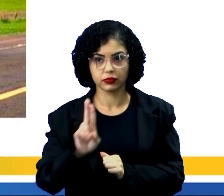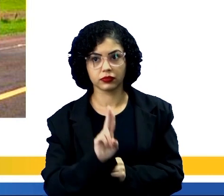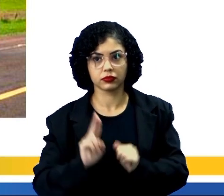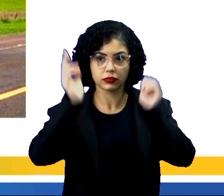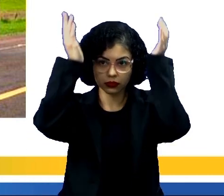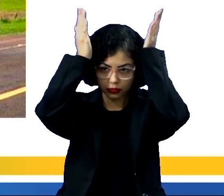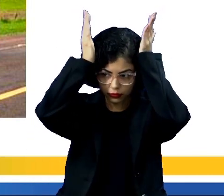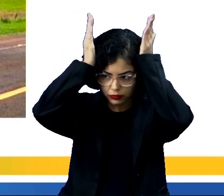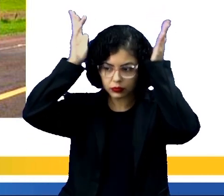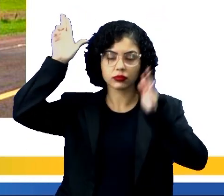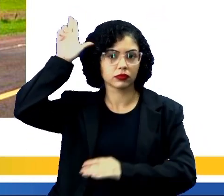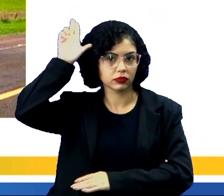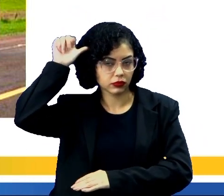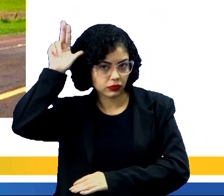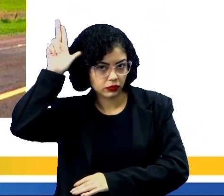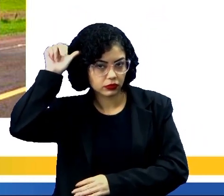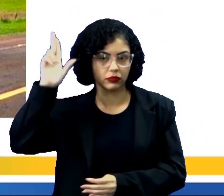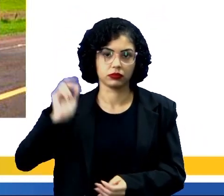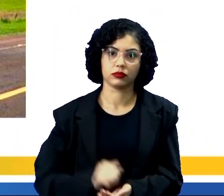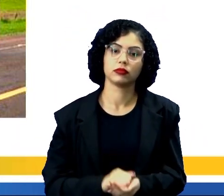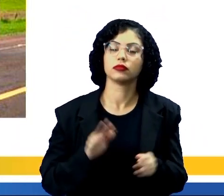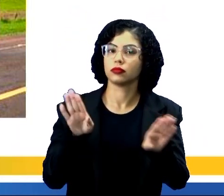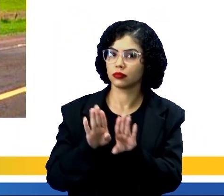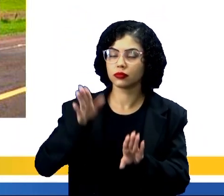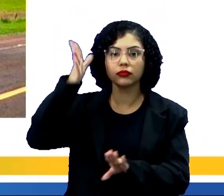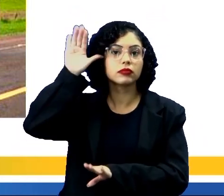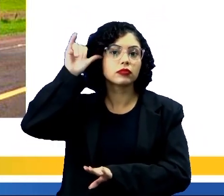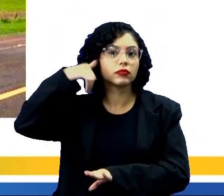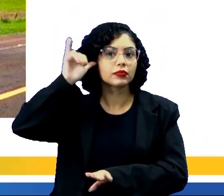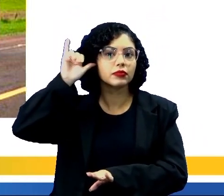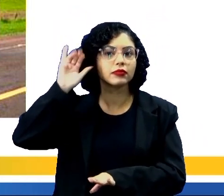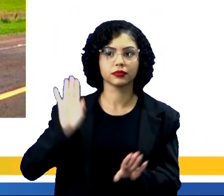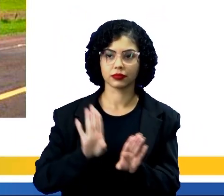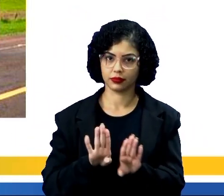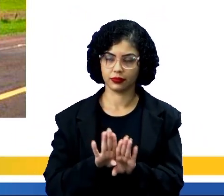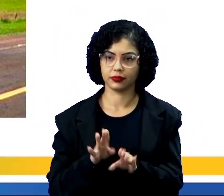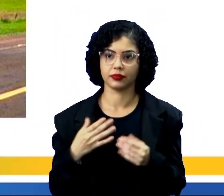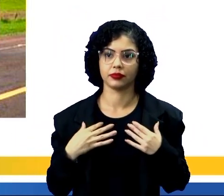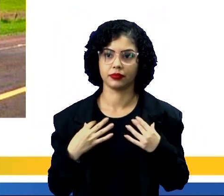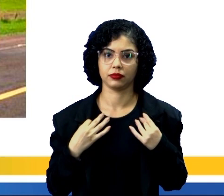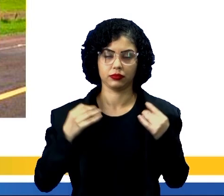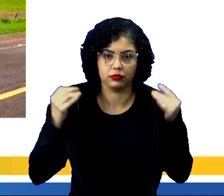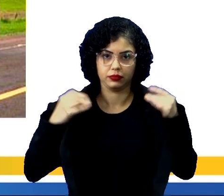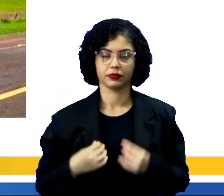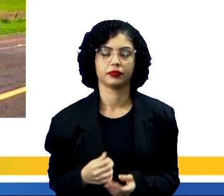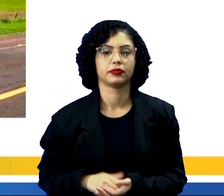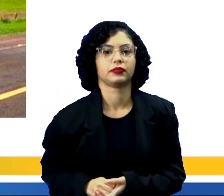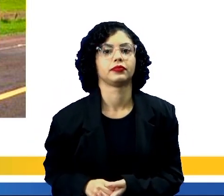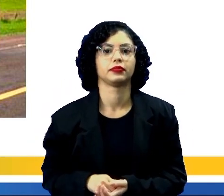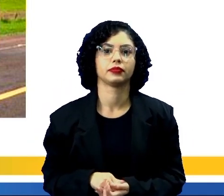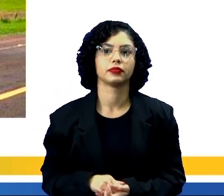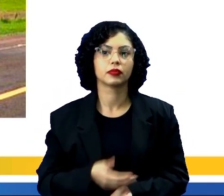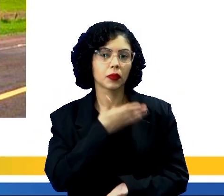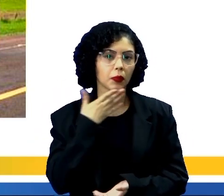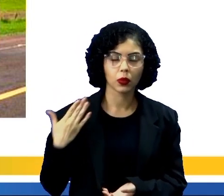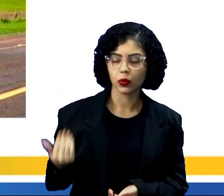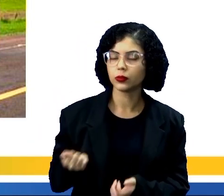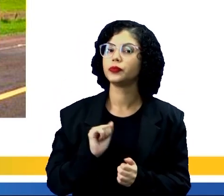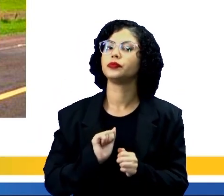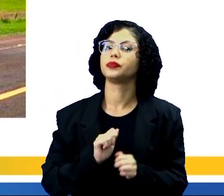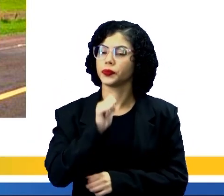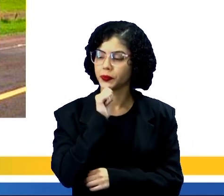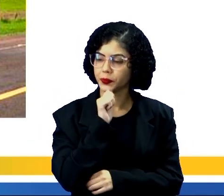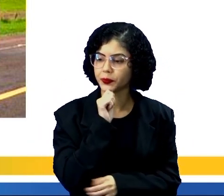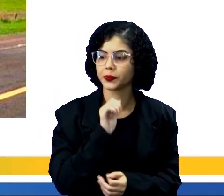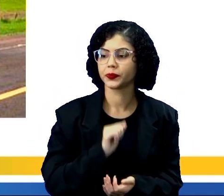puxadas por cavalos, burros, como por bois também. Veja só. E aí foi melhorando essa